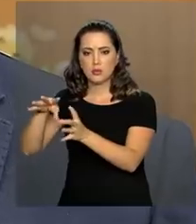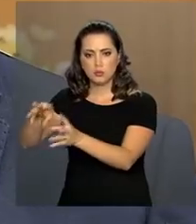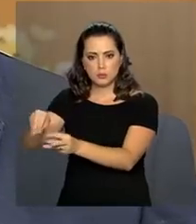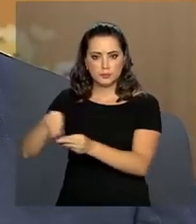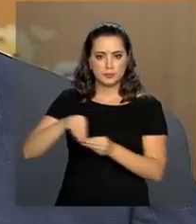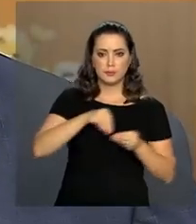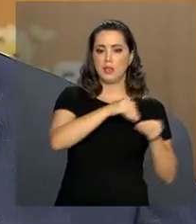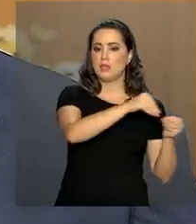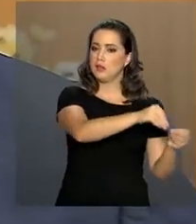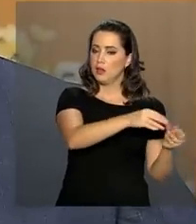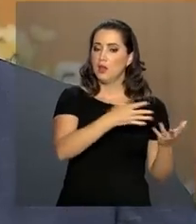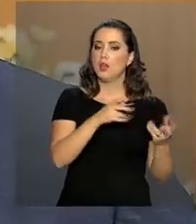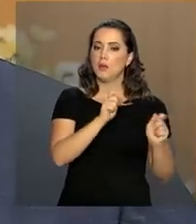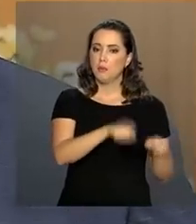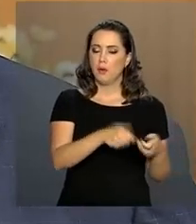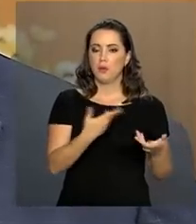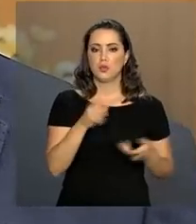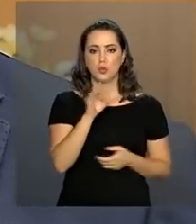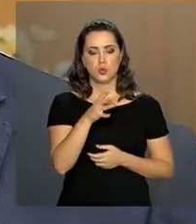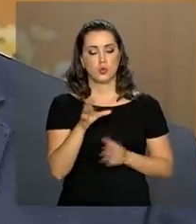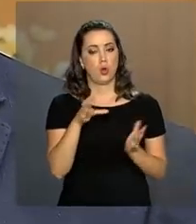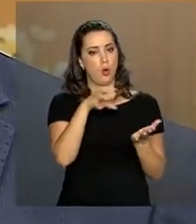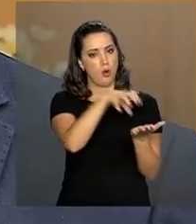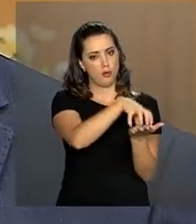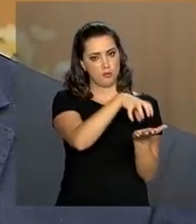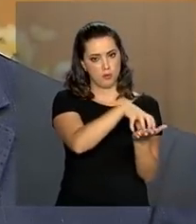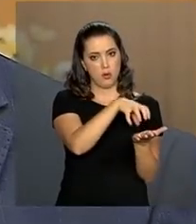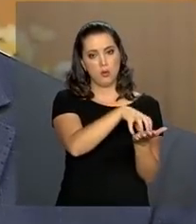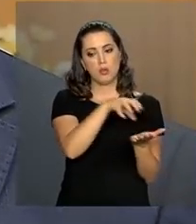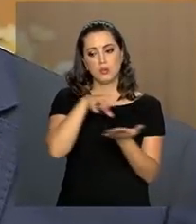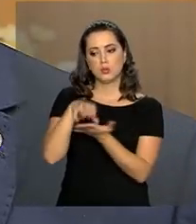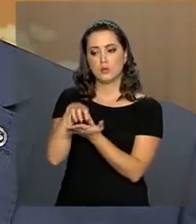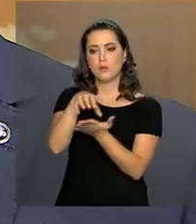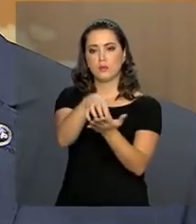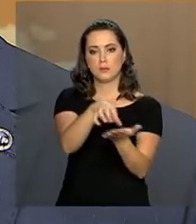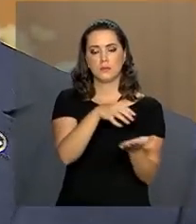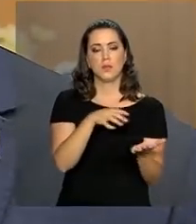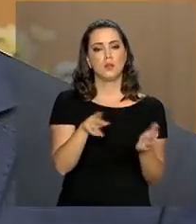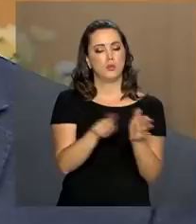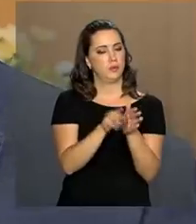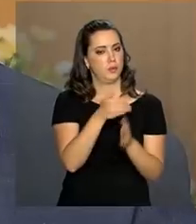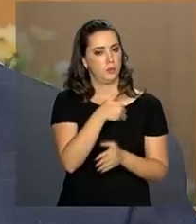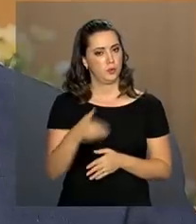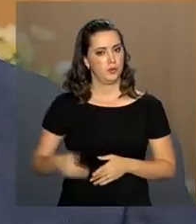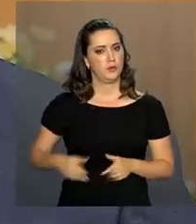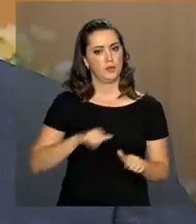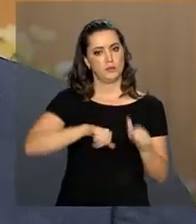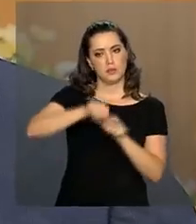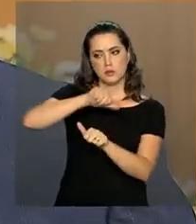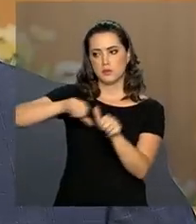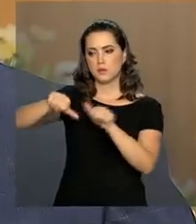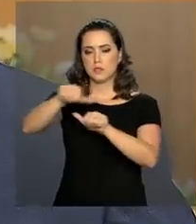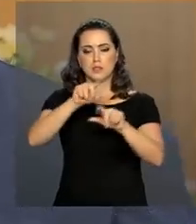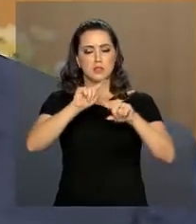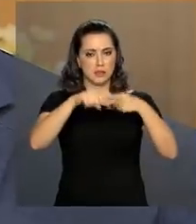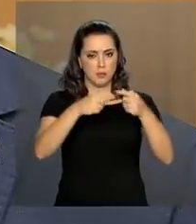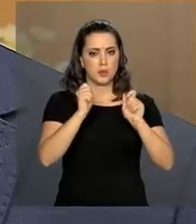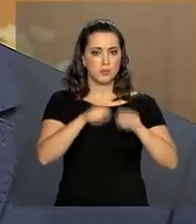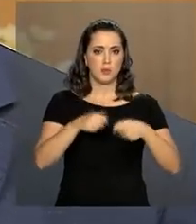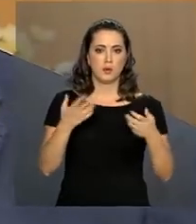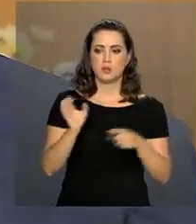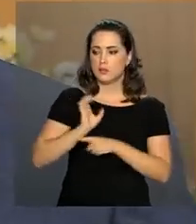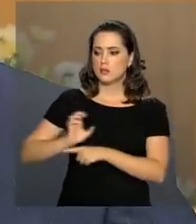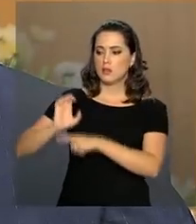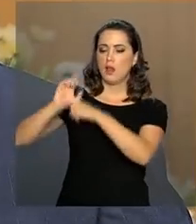permite que apenas órgãos públicos façam transferência entre eles, mas é a nossa intenção também abrir essa possibilidade para